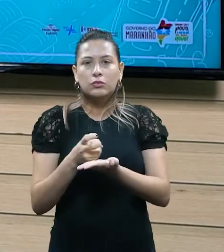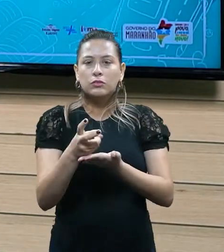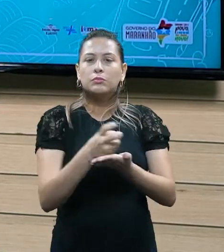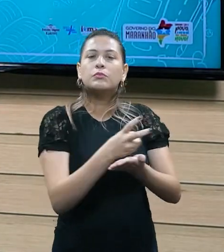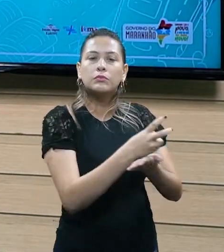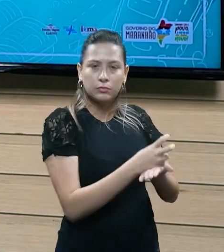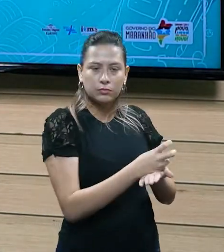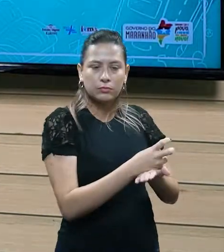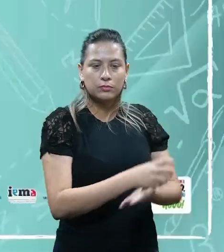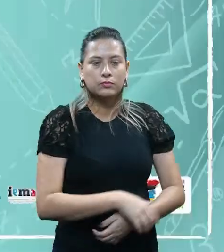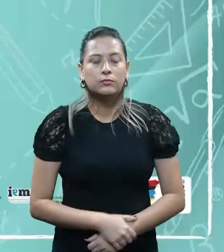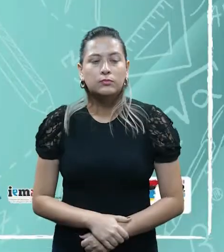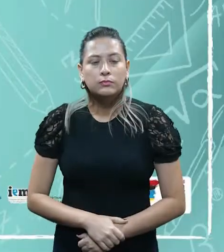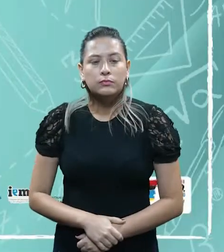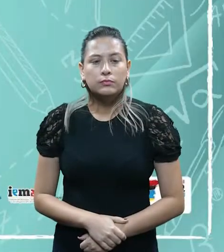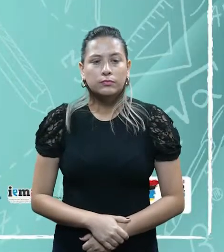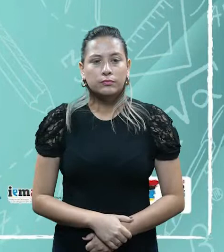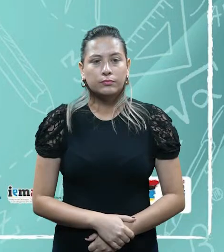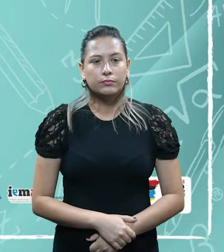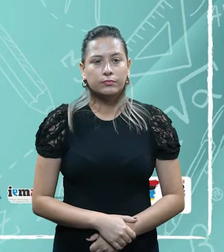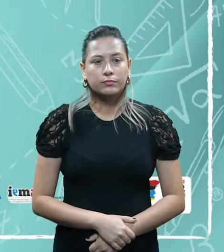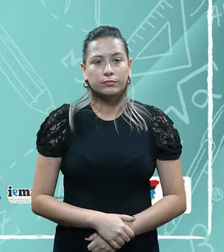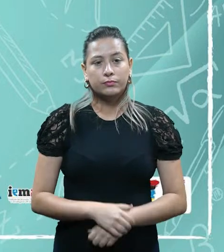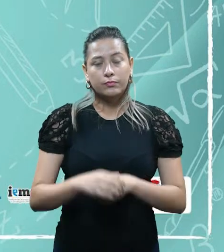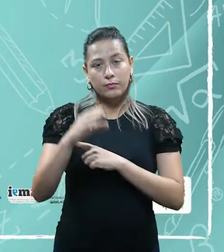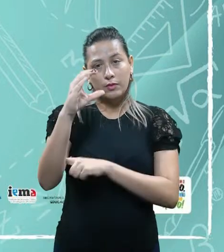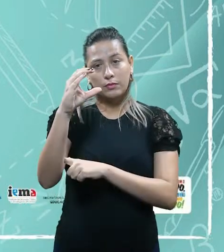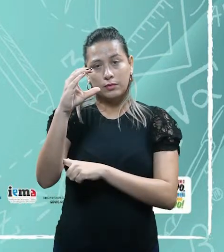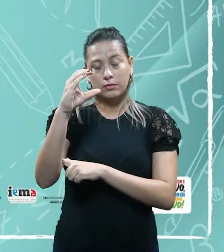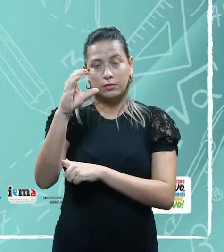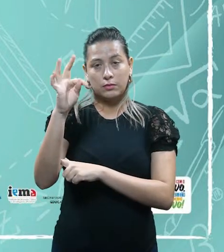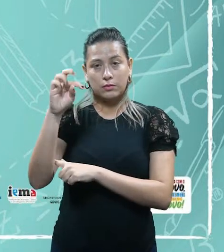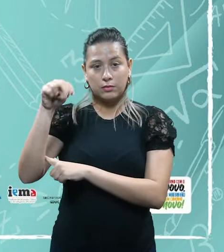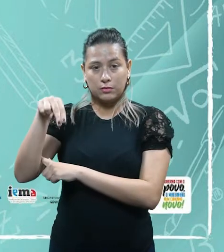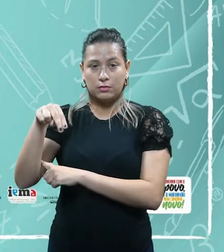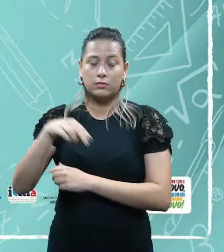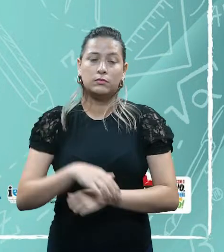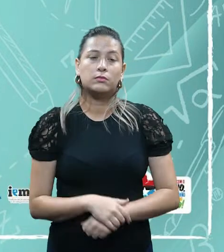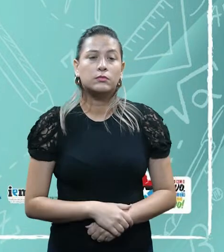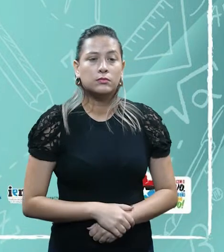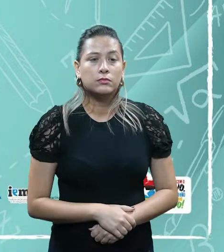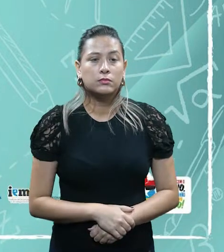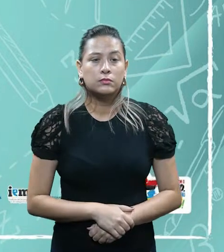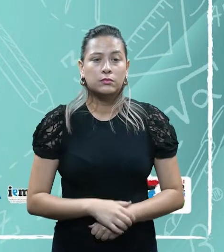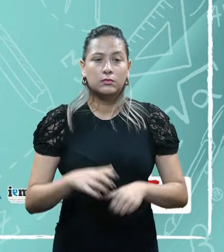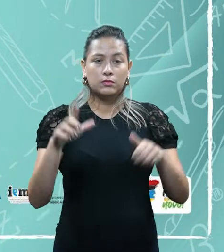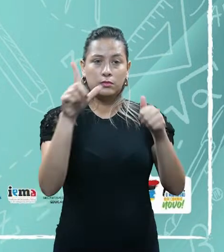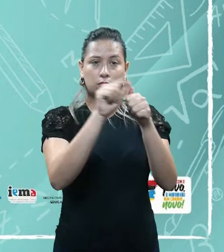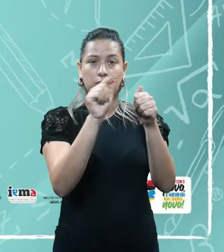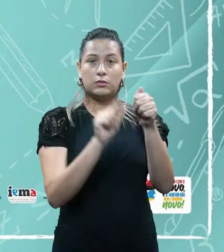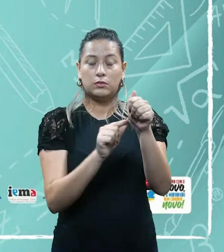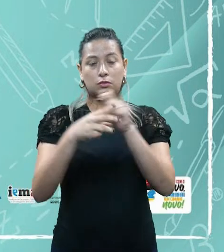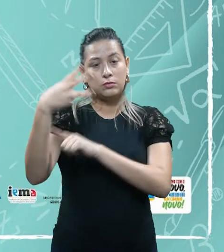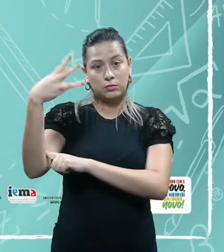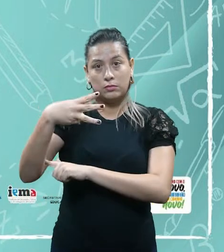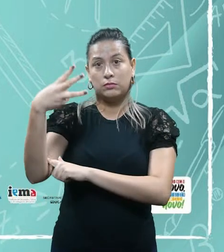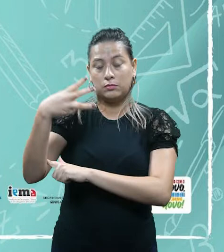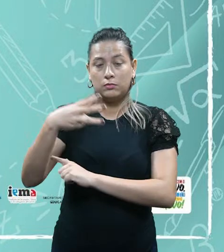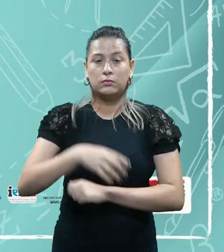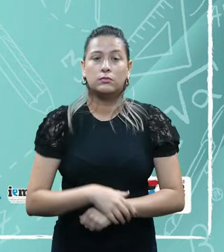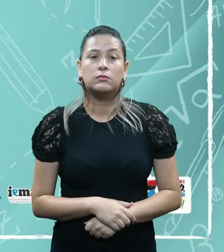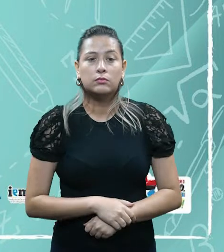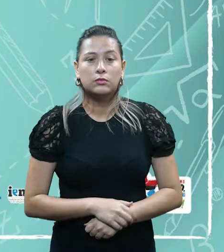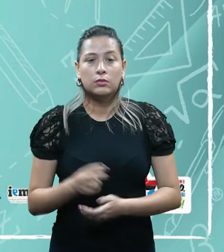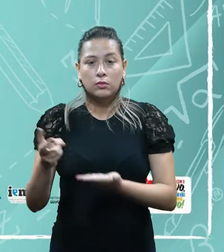contribuições de melhoria. O CTN, lá no artigo, a gente, de fato, sabe que o CTN, lá no artigo terceiro, né,